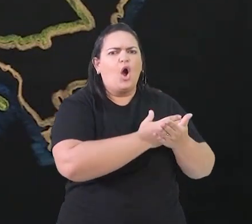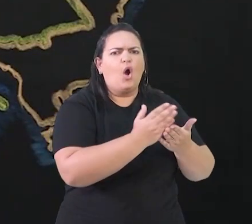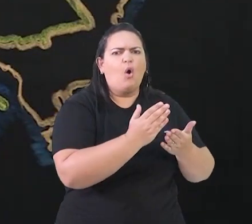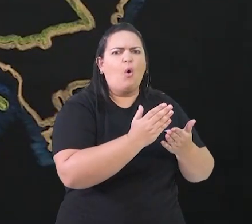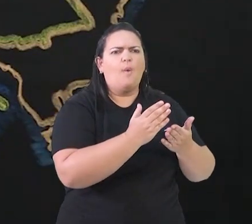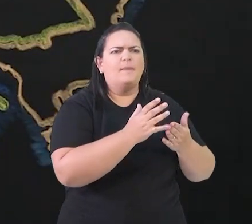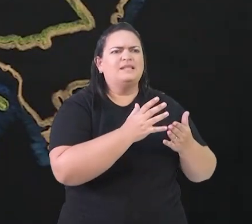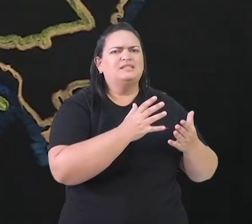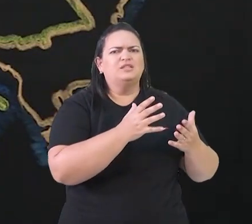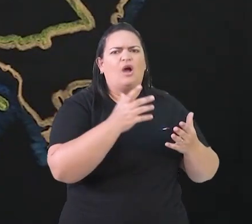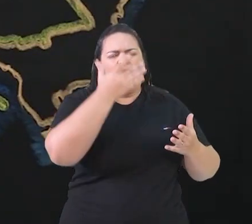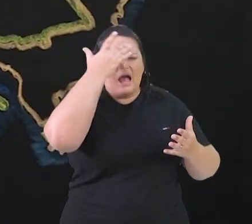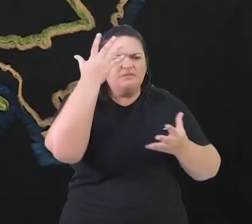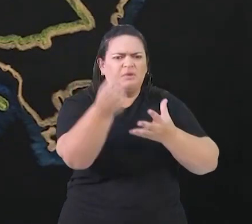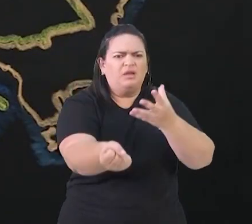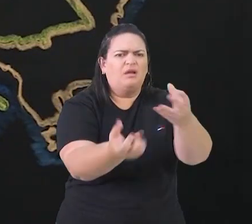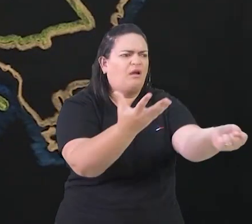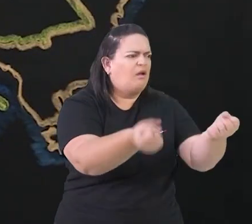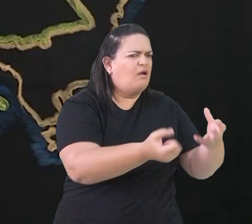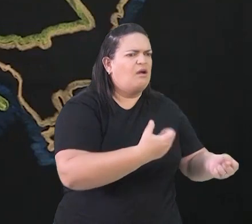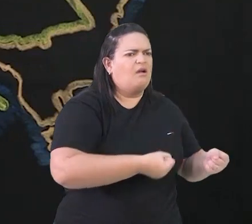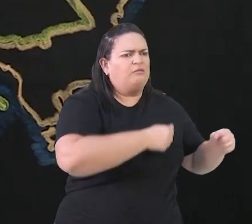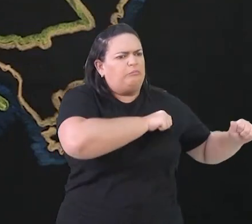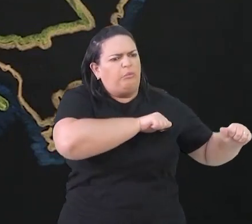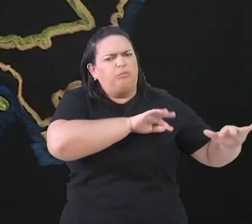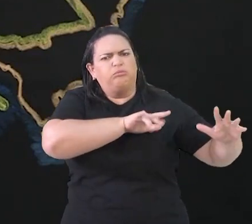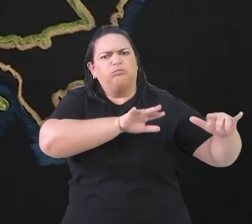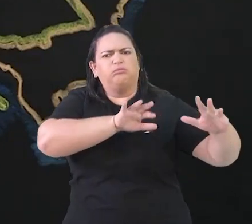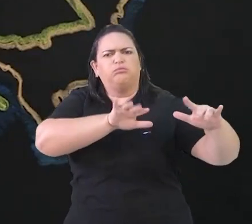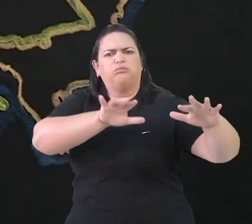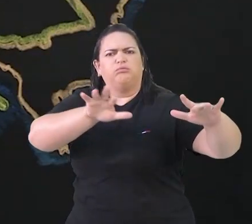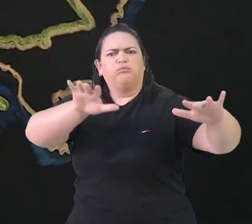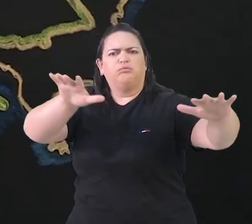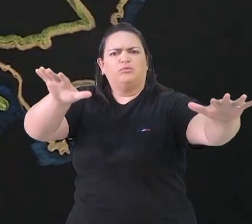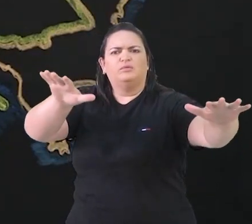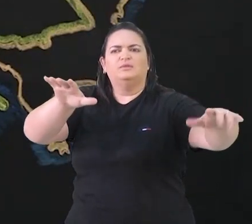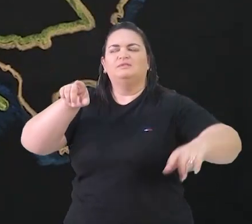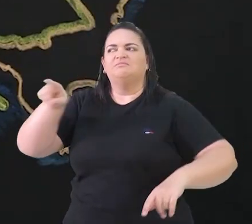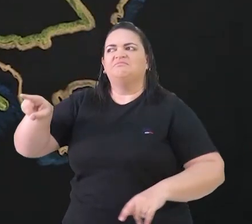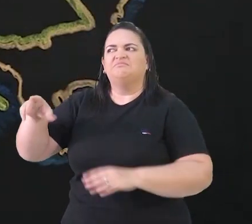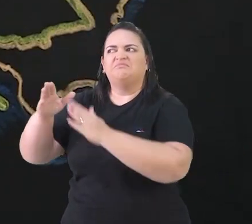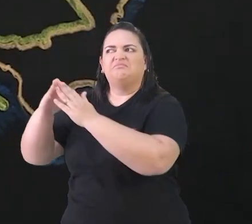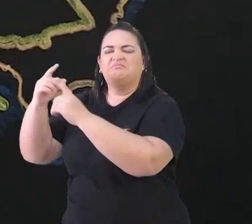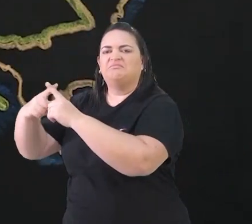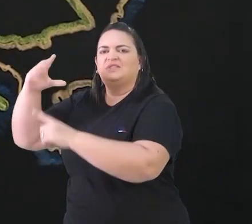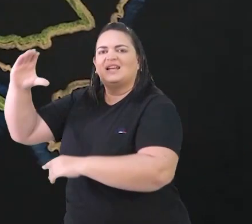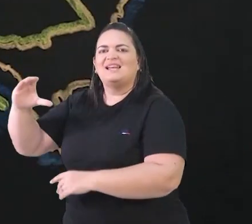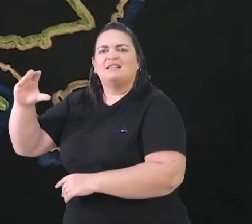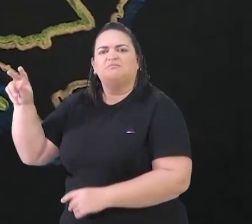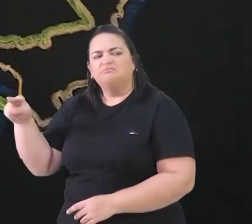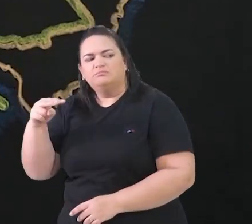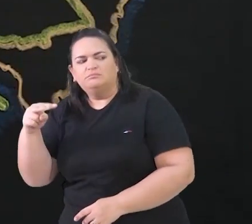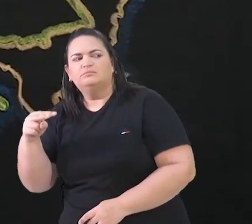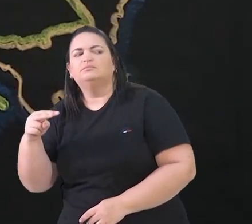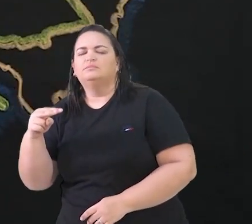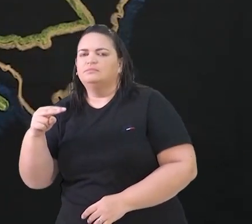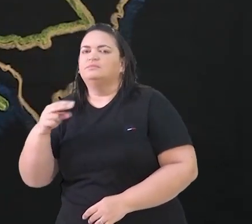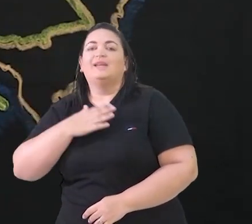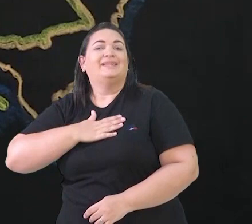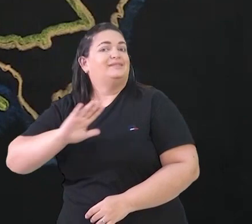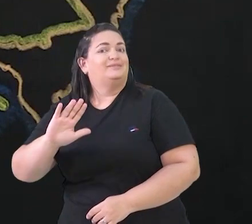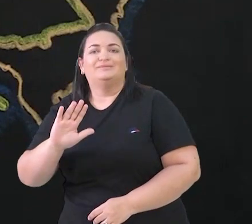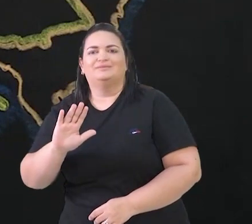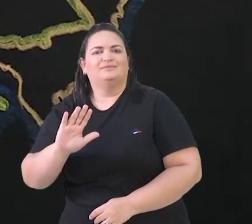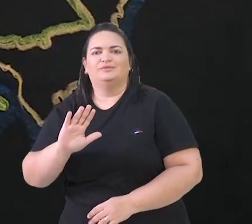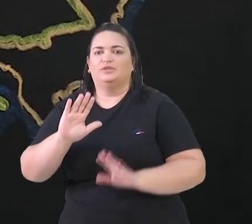pelo clero romano, ou seja, pelos membros da Igreja Católica, como uma grande ameaça. Com isso, no próprio século XVI,